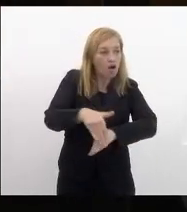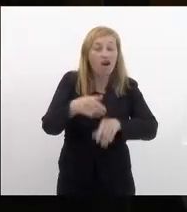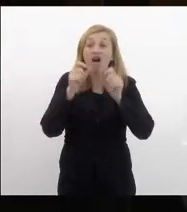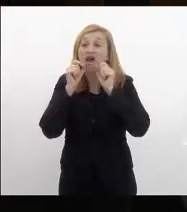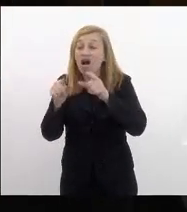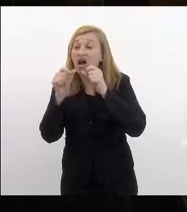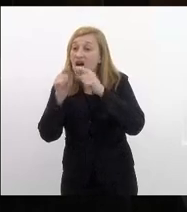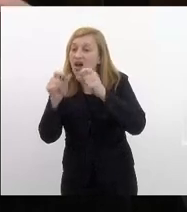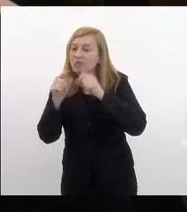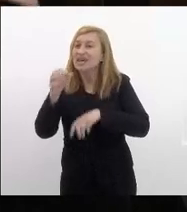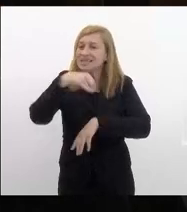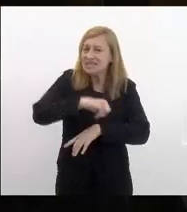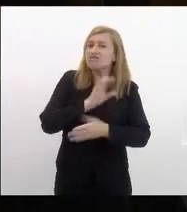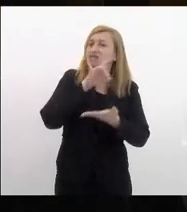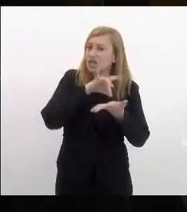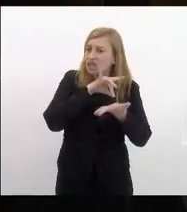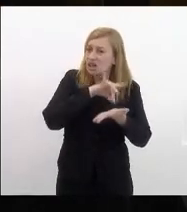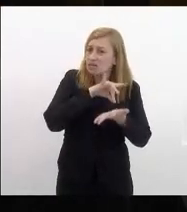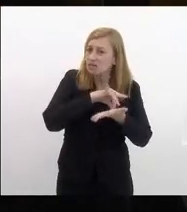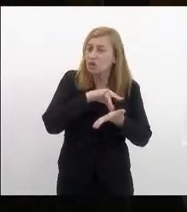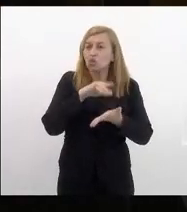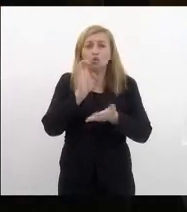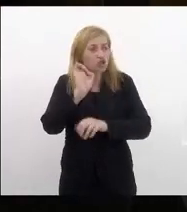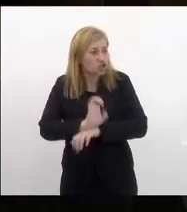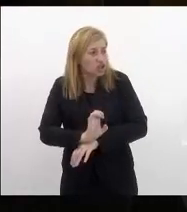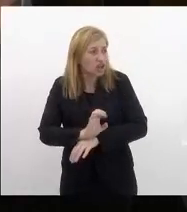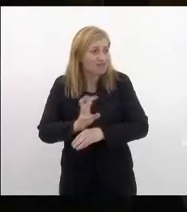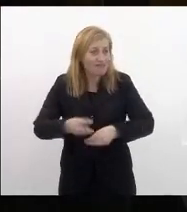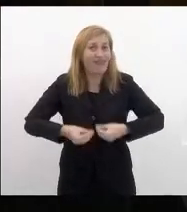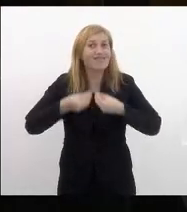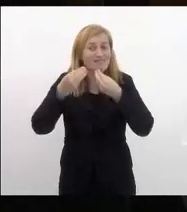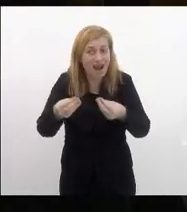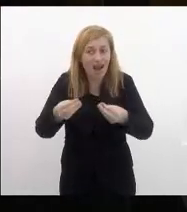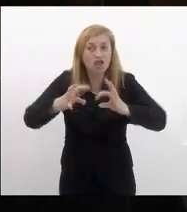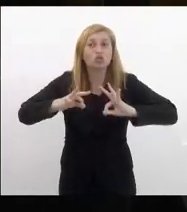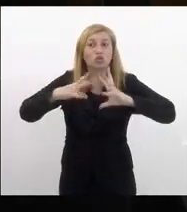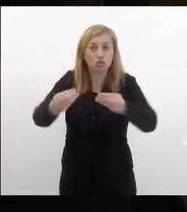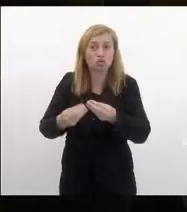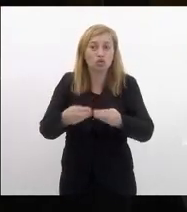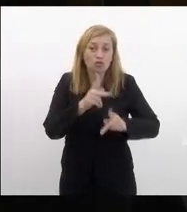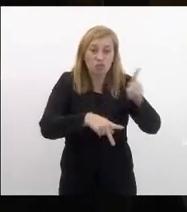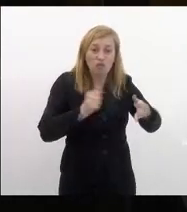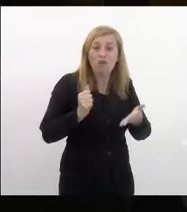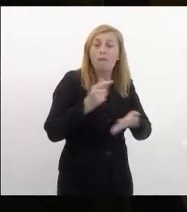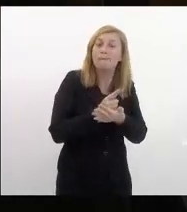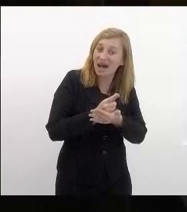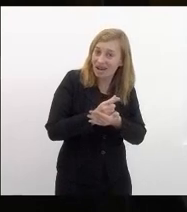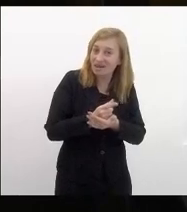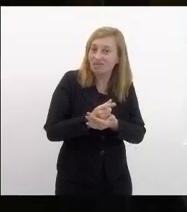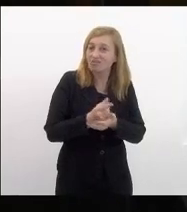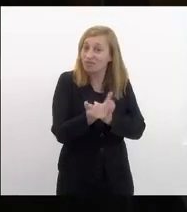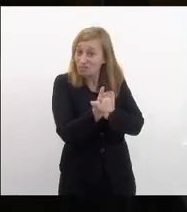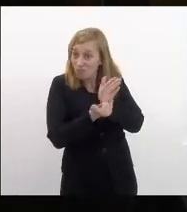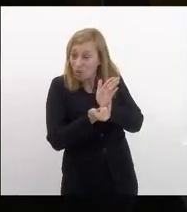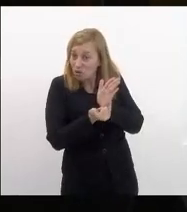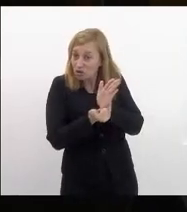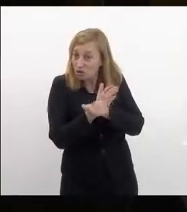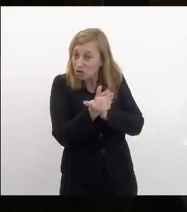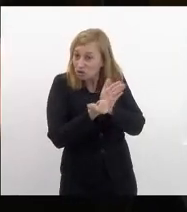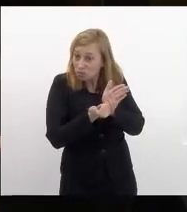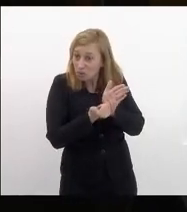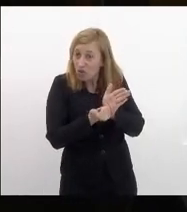se realmente o estado entrega aquilo tudo que o povo paga através dos seus impostos e já está